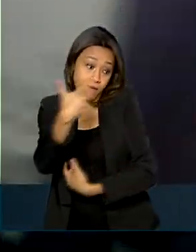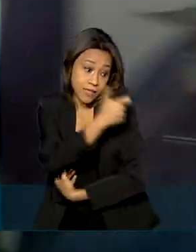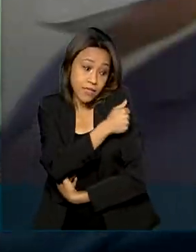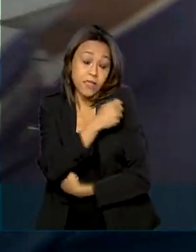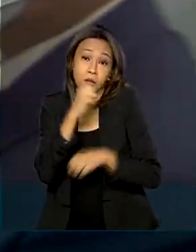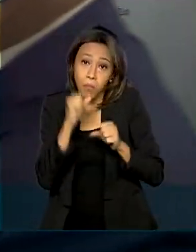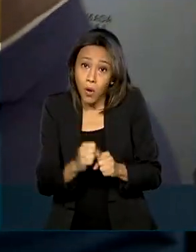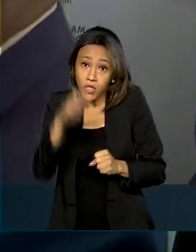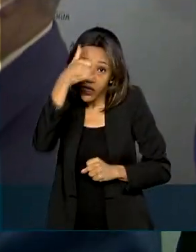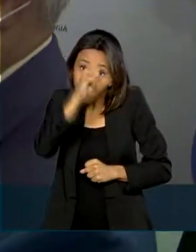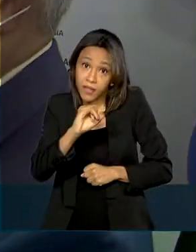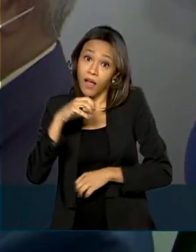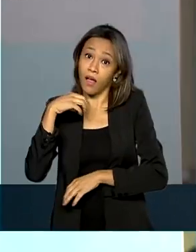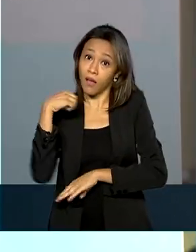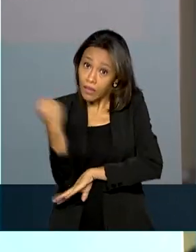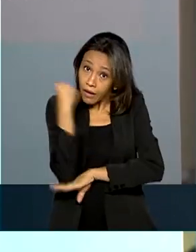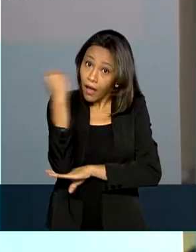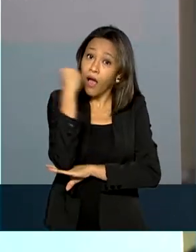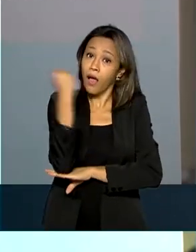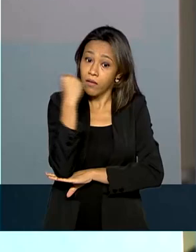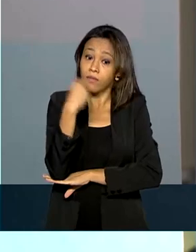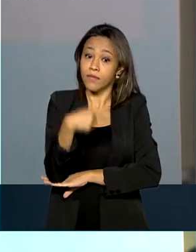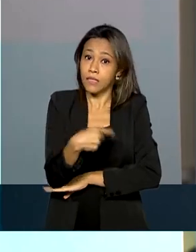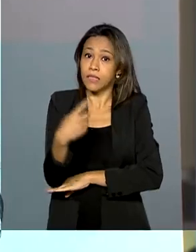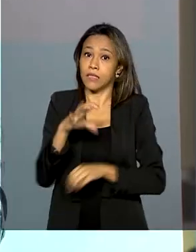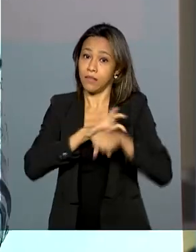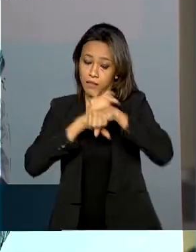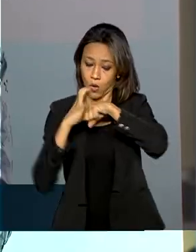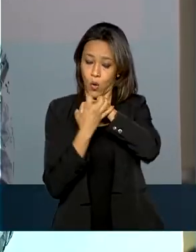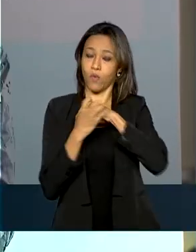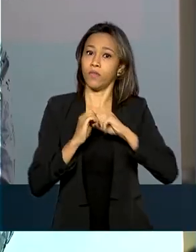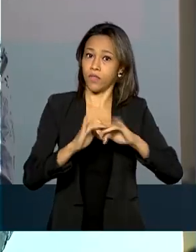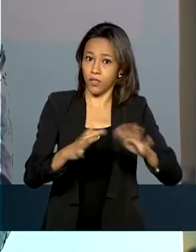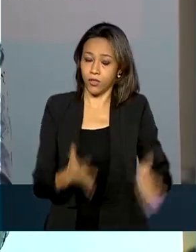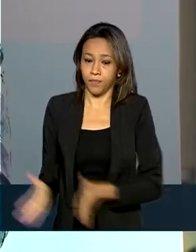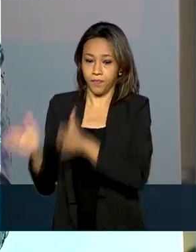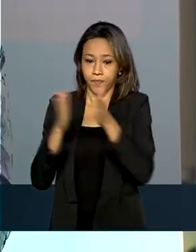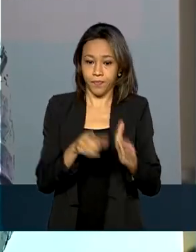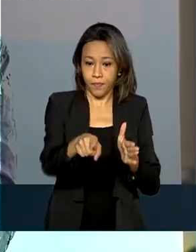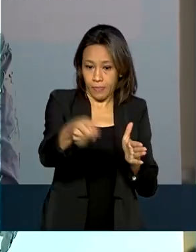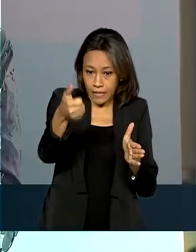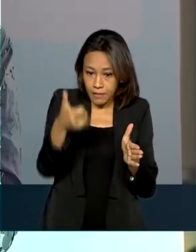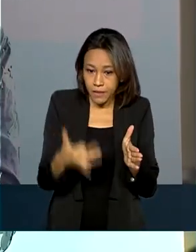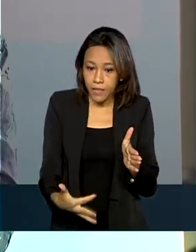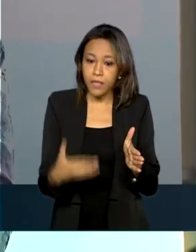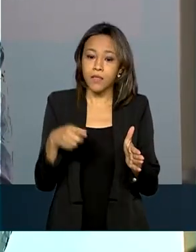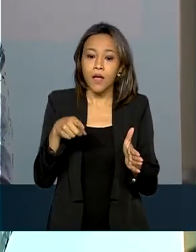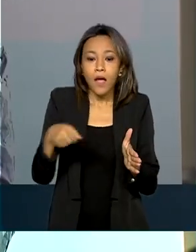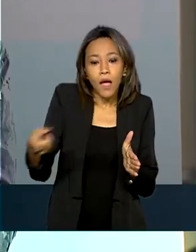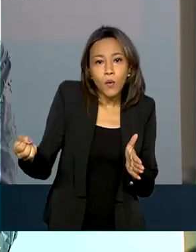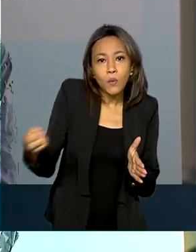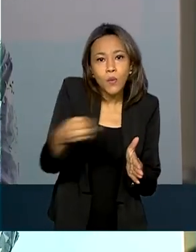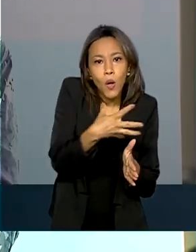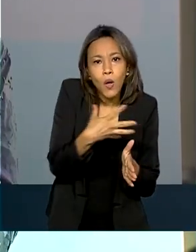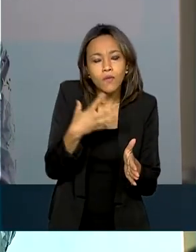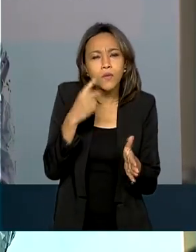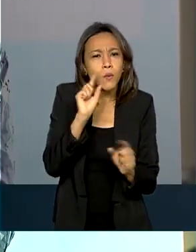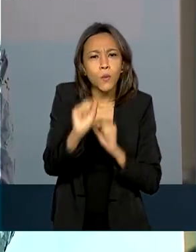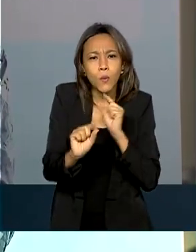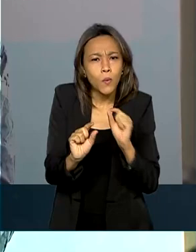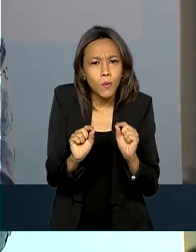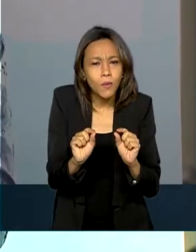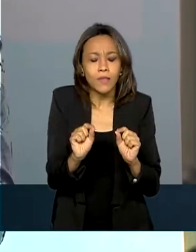graves da Covid-19. A revacinação, ela daria um novo estímulo, uma nova